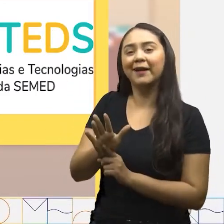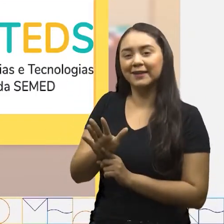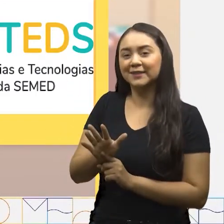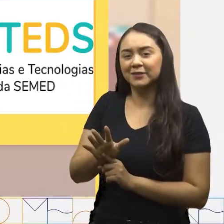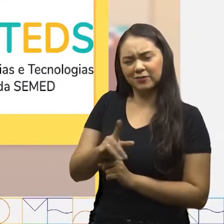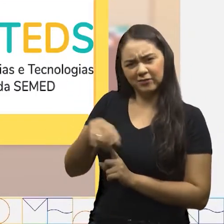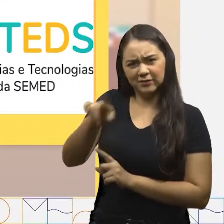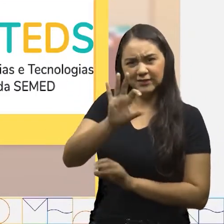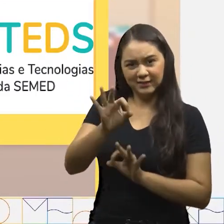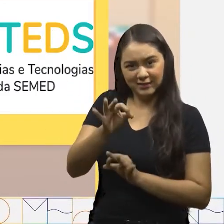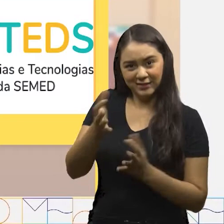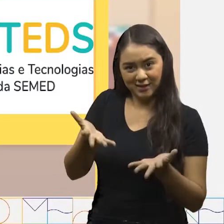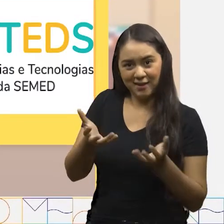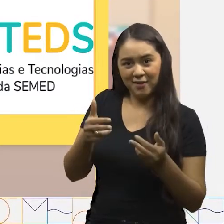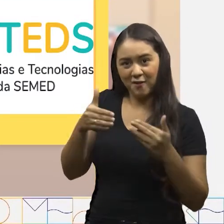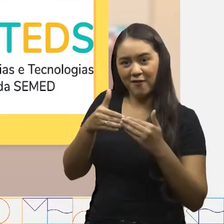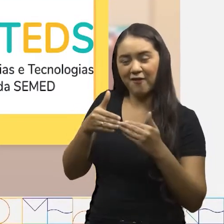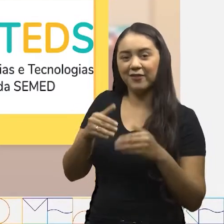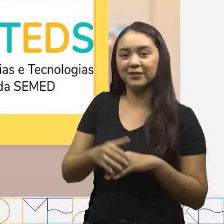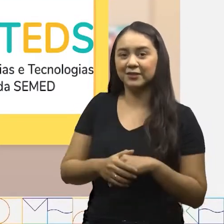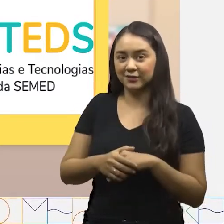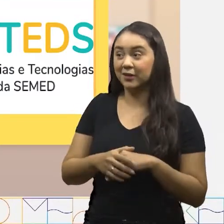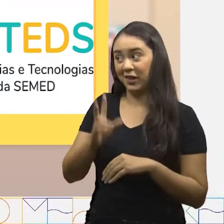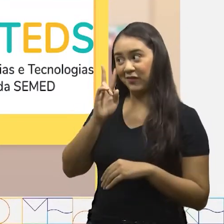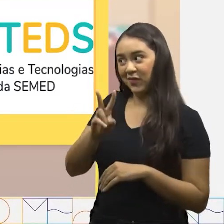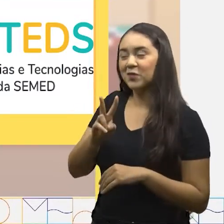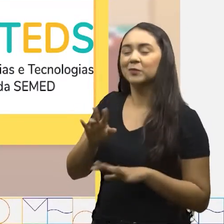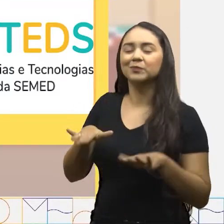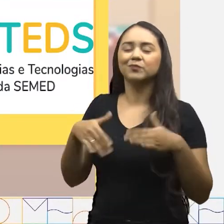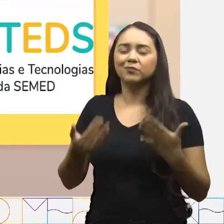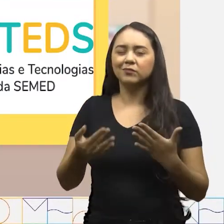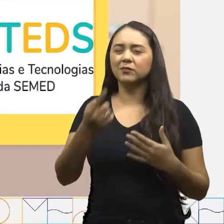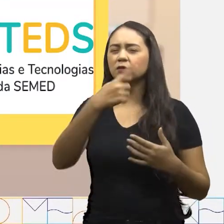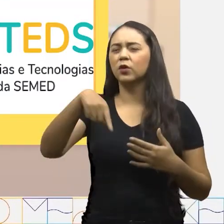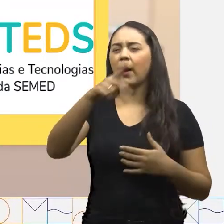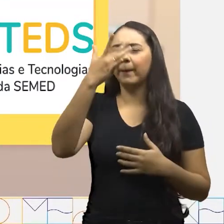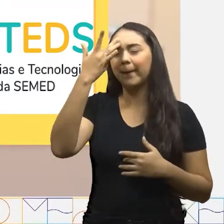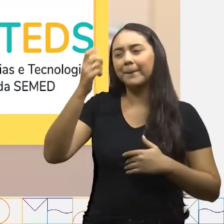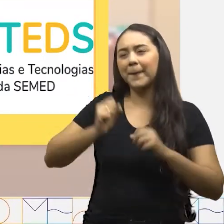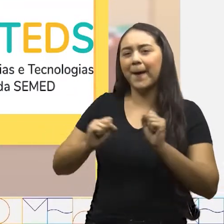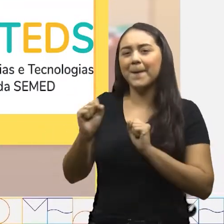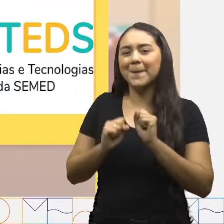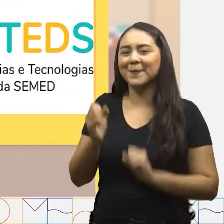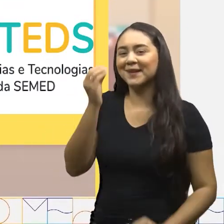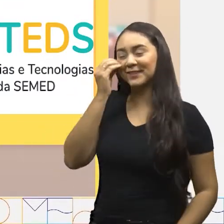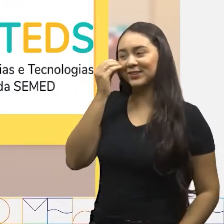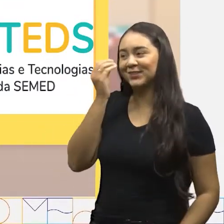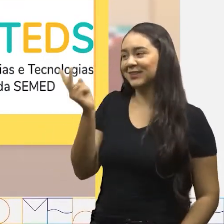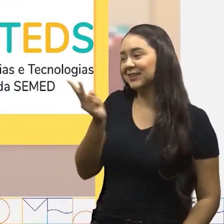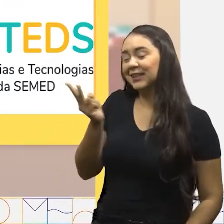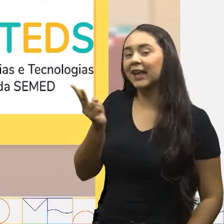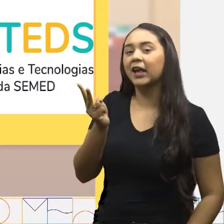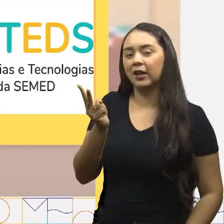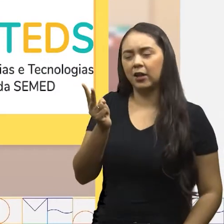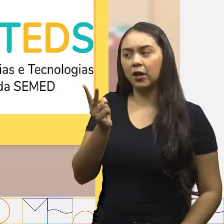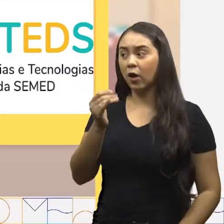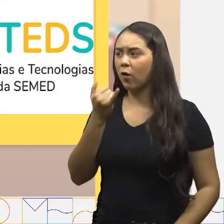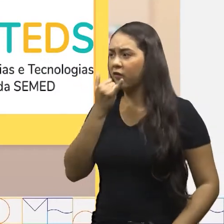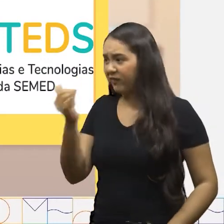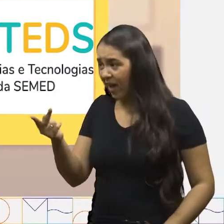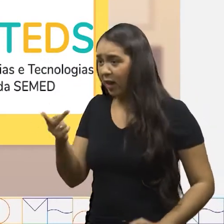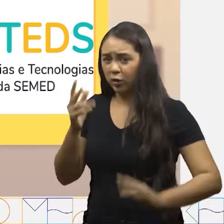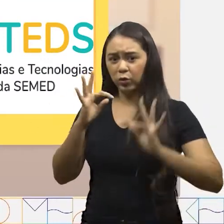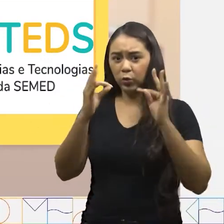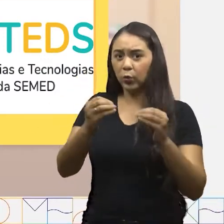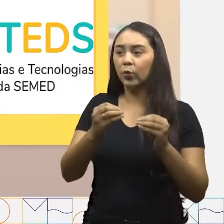vocês, não é mesmo, querido estudante? Ouviram? Está todo mundo ansioso para assistir vocês! E quando eu